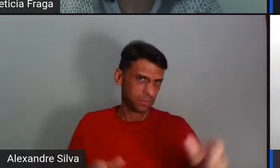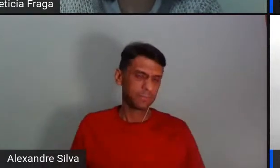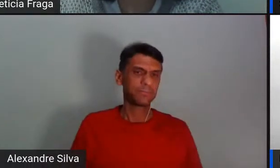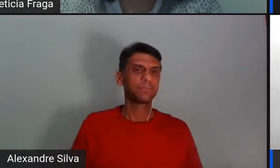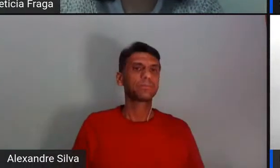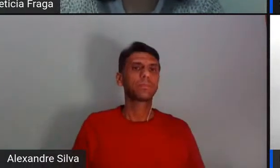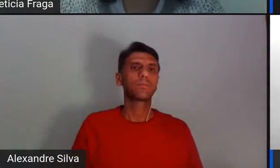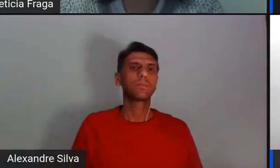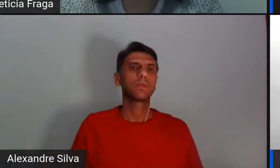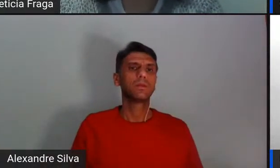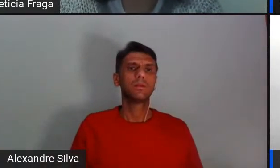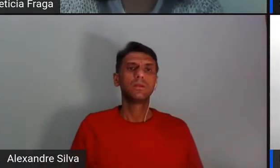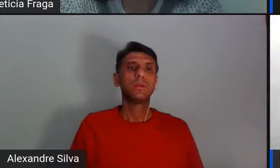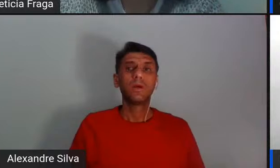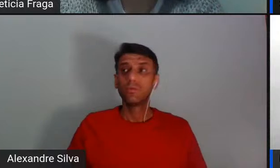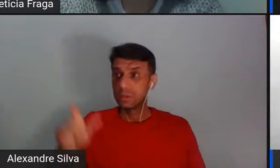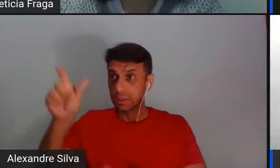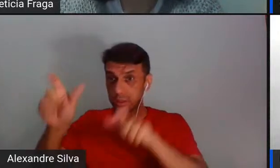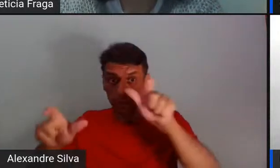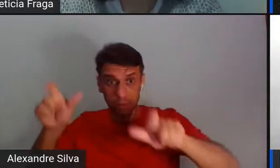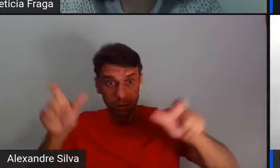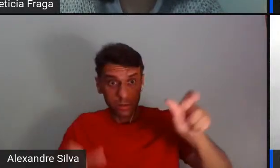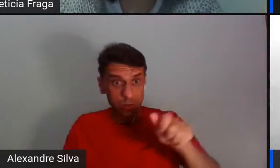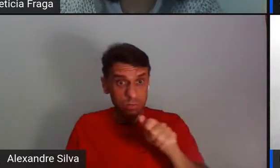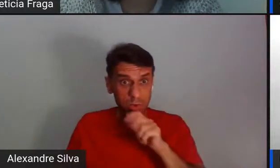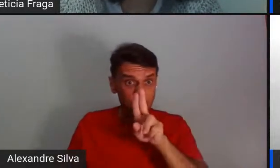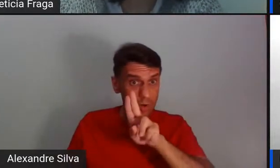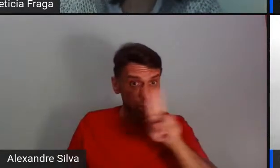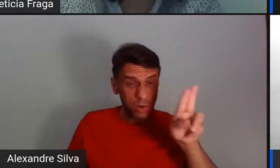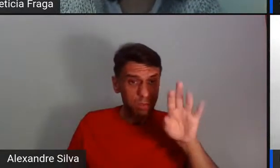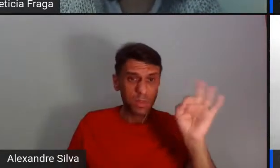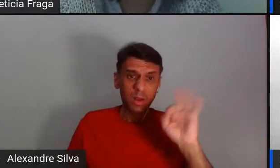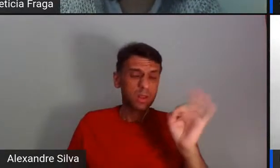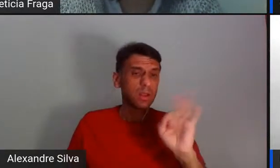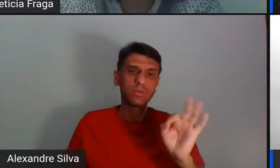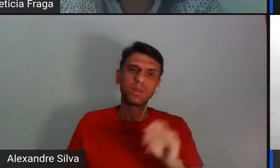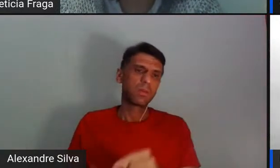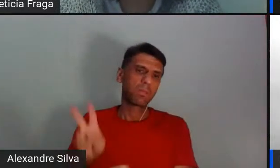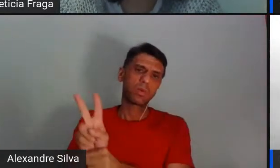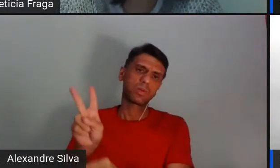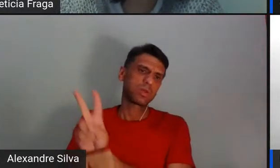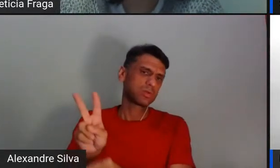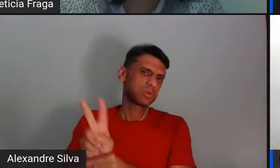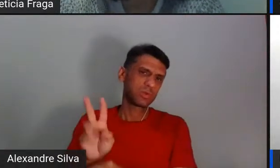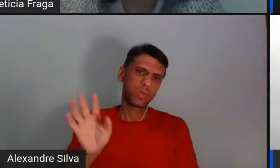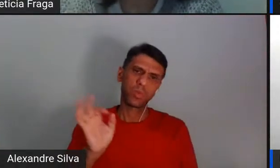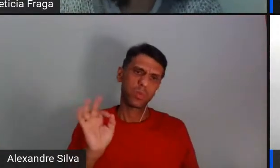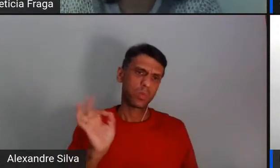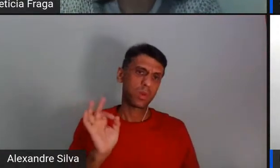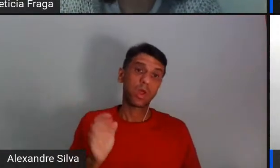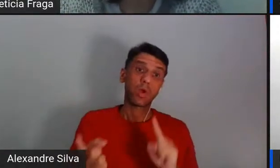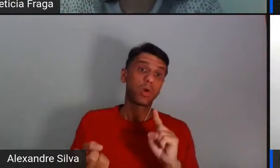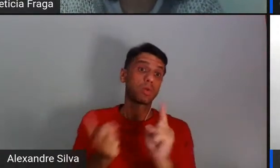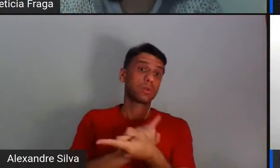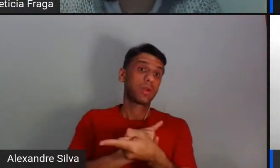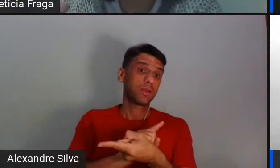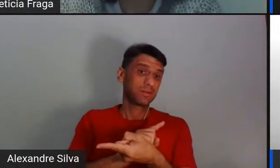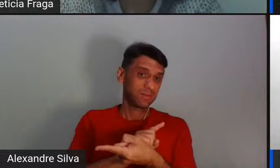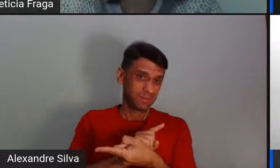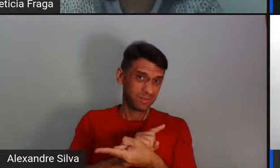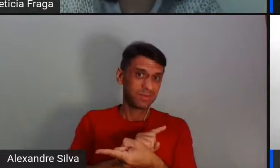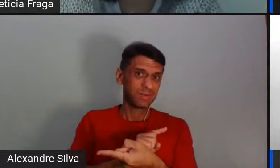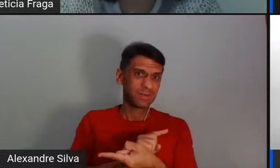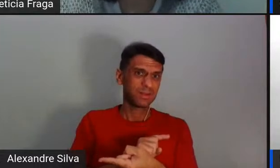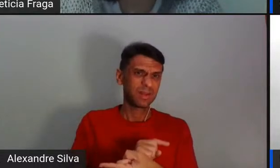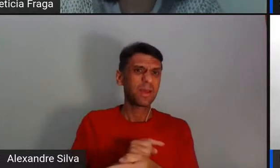Então, você não identificar, você não está protegendo, é o contrário, né? Porque, geralmente,